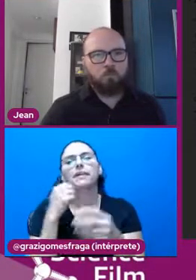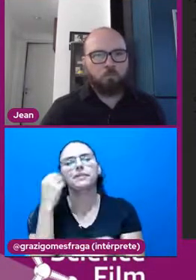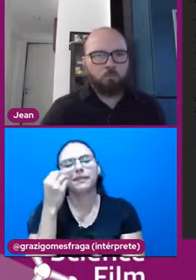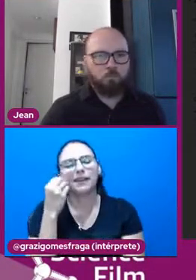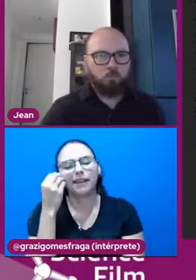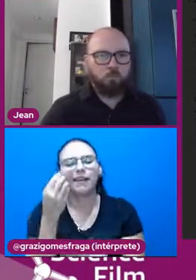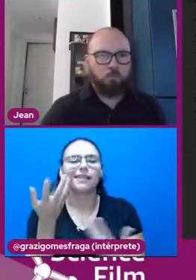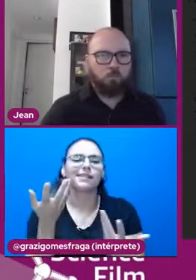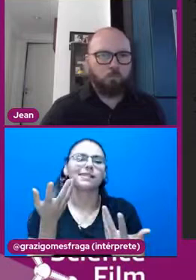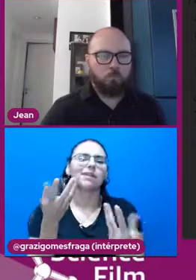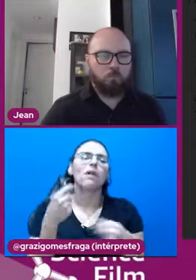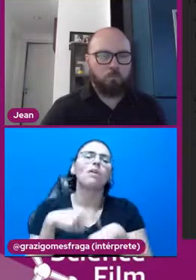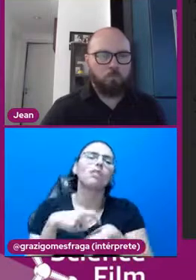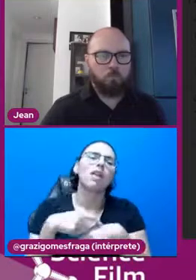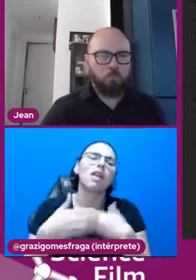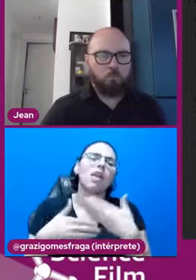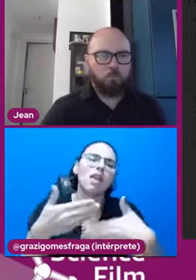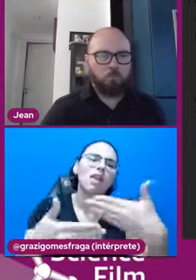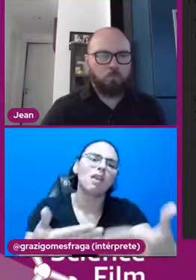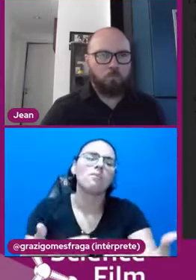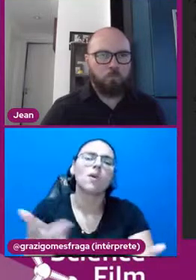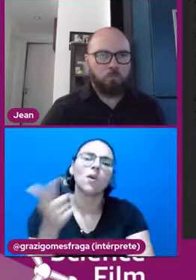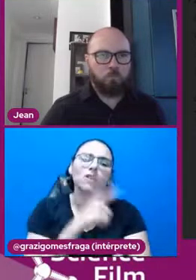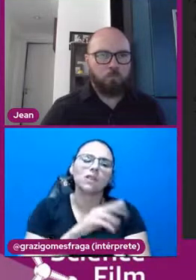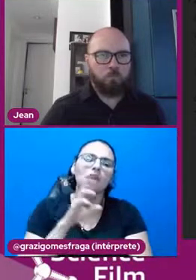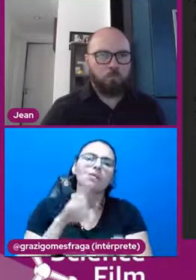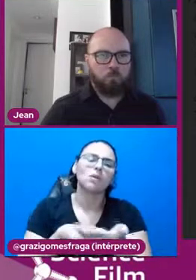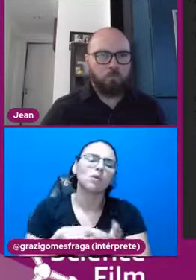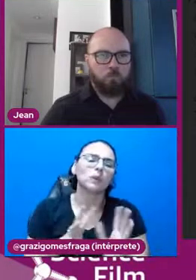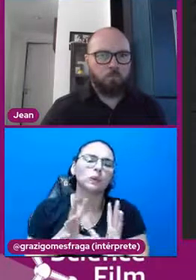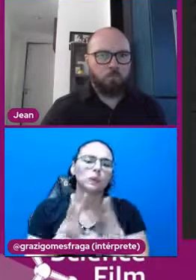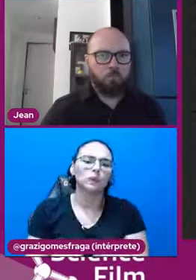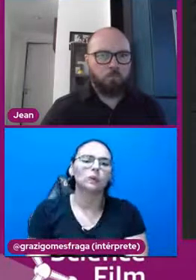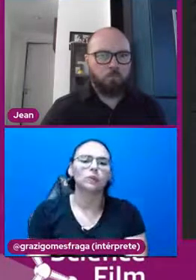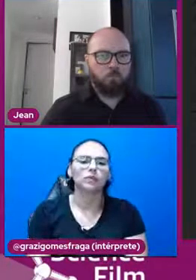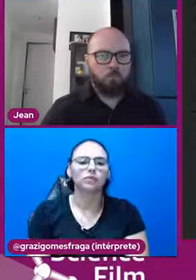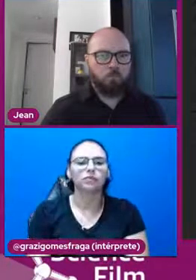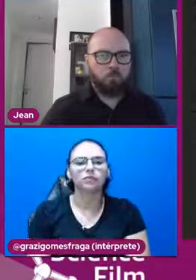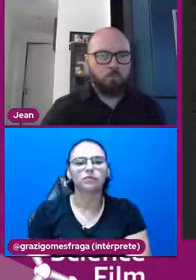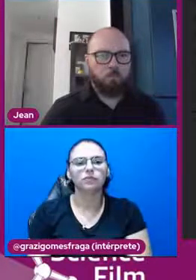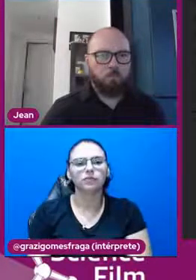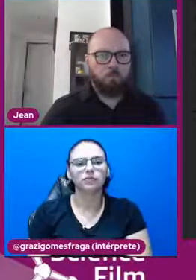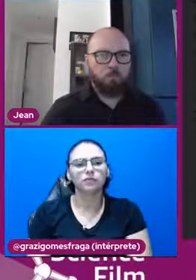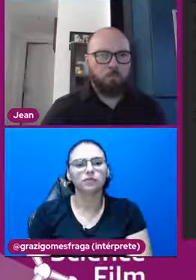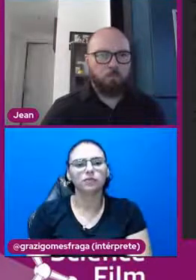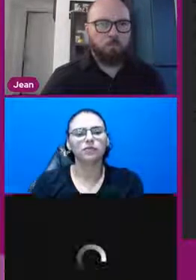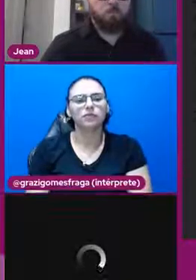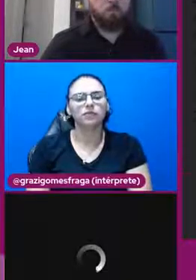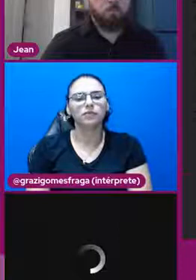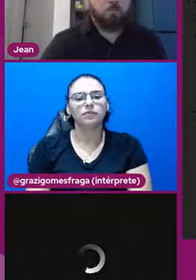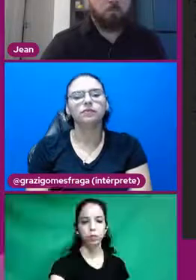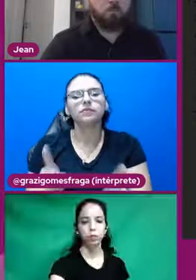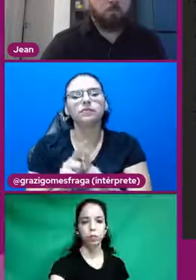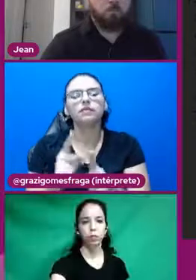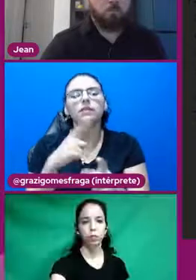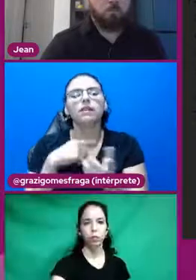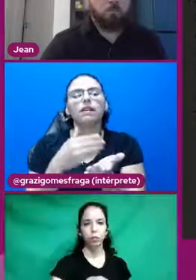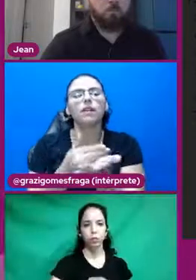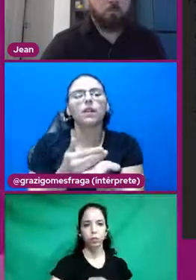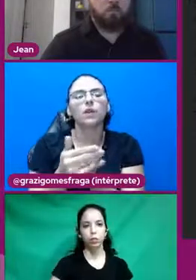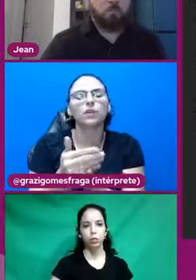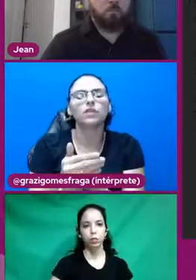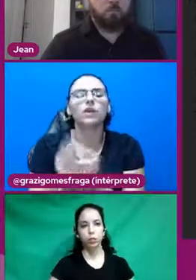Quanto tempo que leva para realizar essa atividade. Pode abaixar, por favor. Você vai ter uma introdução, assim, de